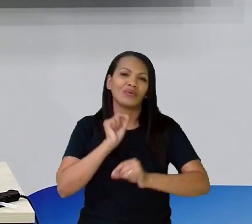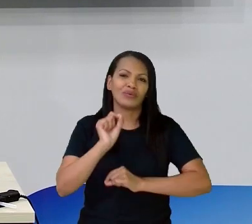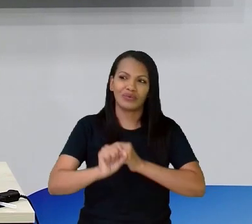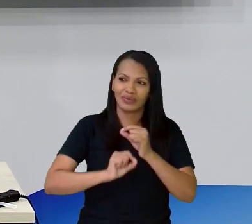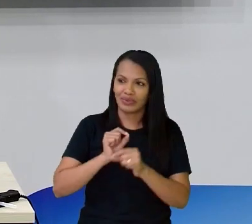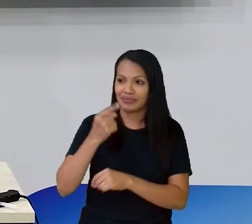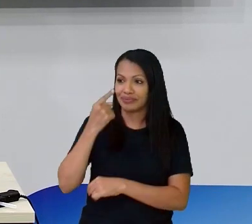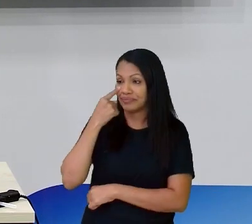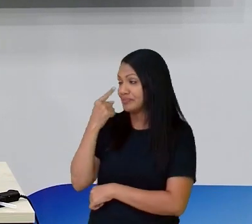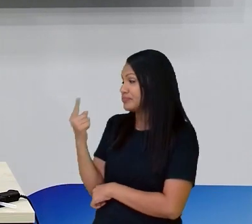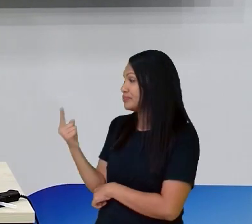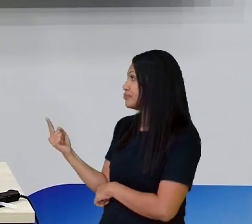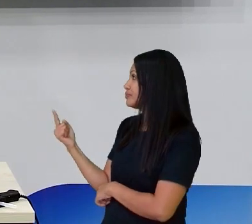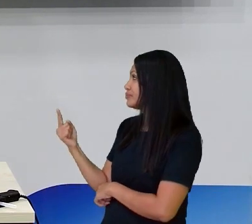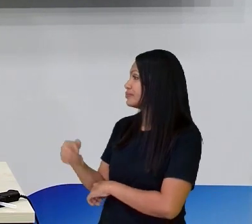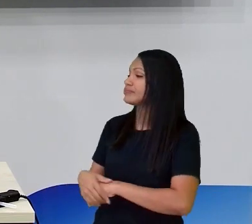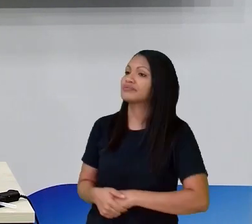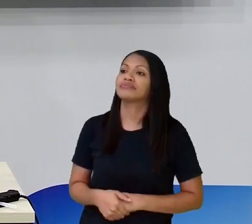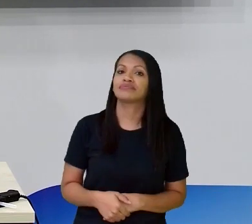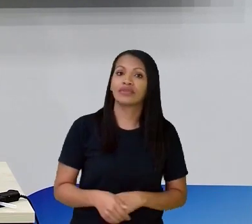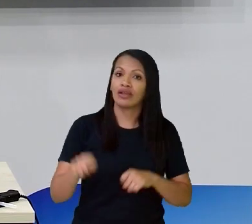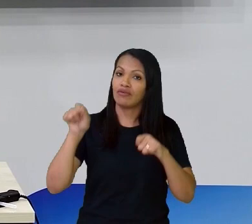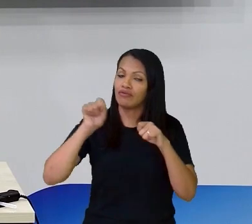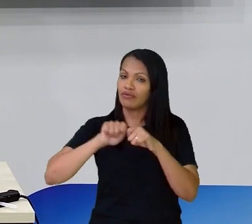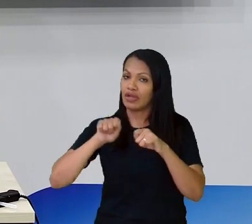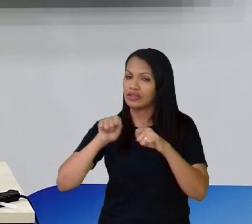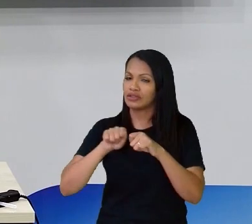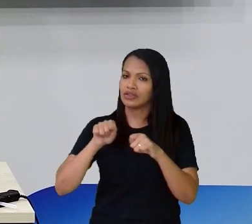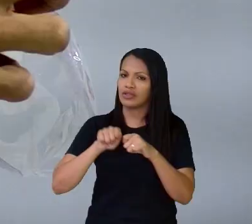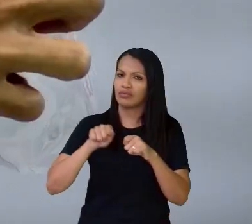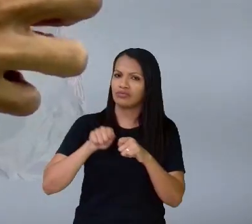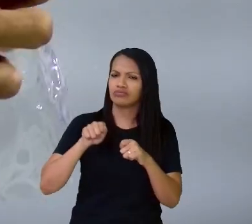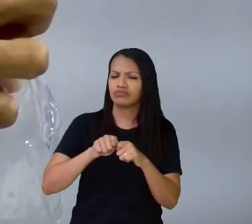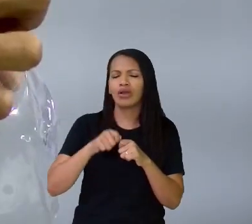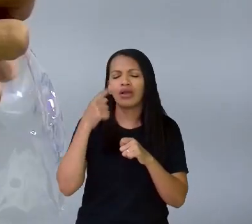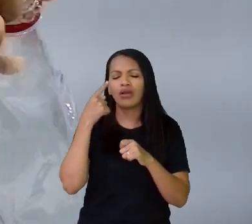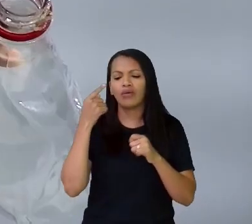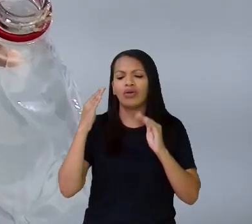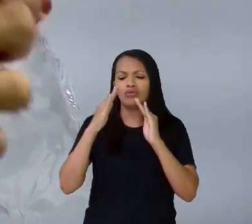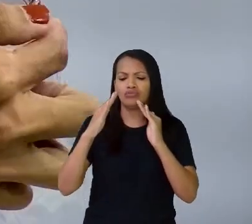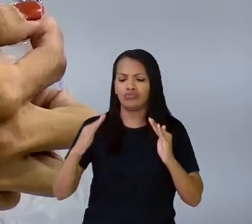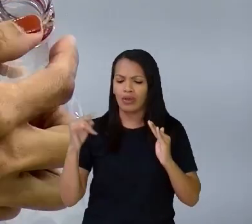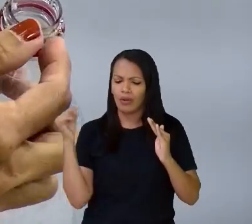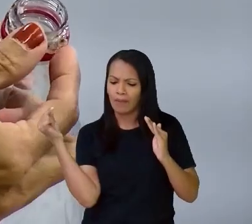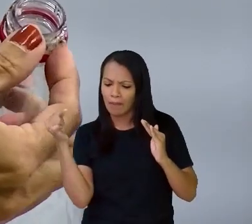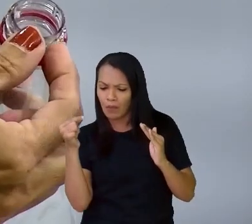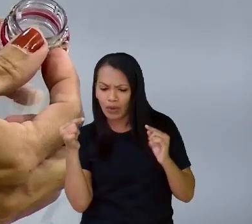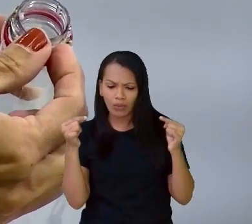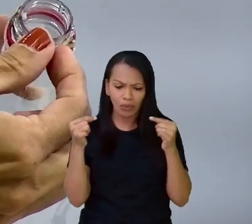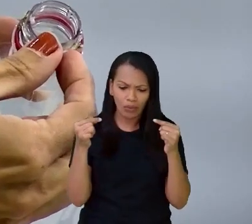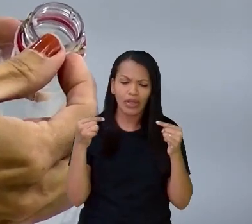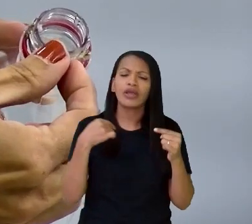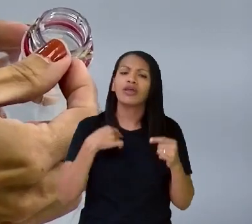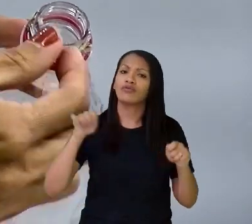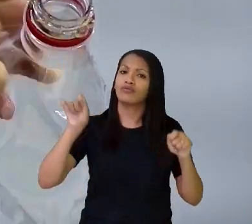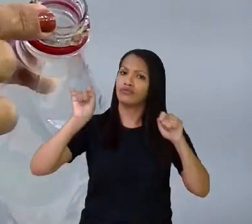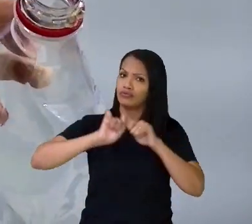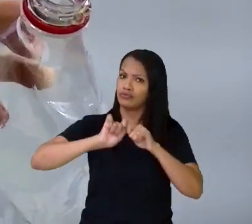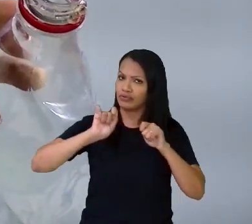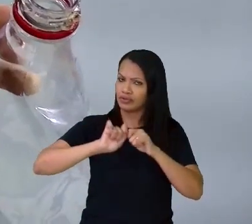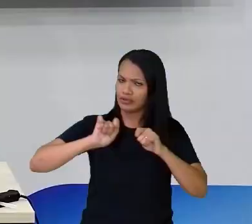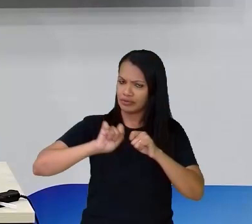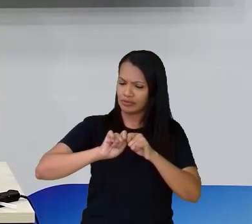pedacinho aqui Da garrafa Fazer um furo aqui Ó Ou dois furos Como preferir Eu já fiz um furinho aqui